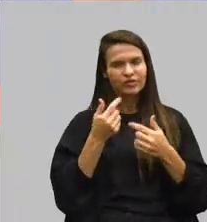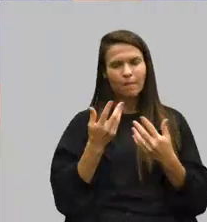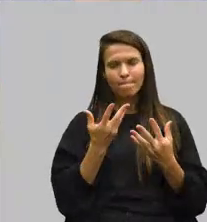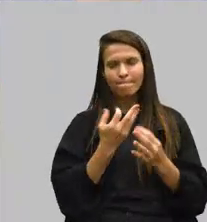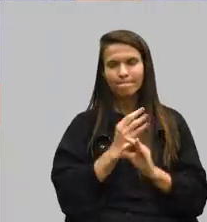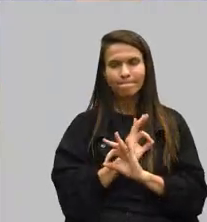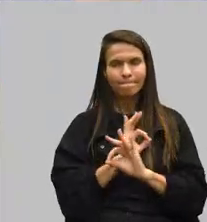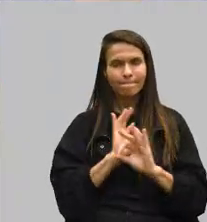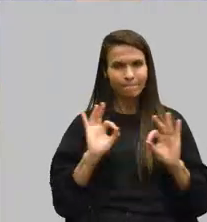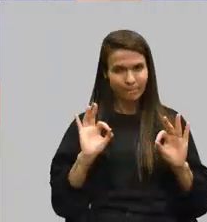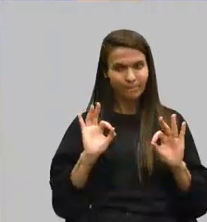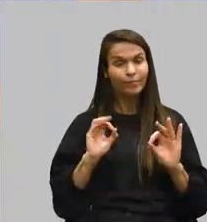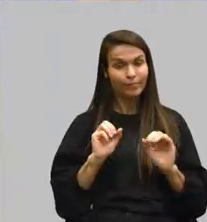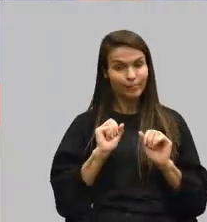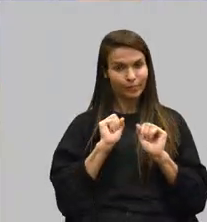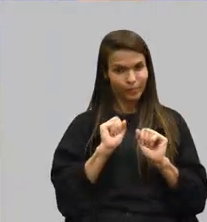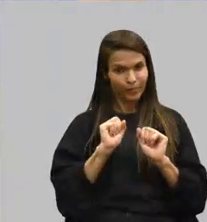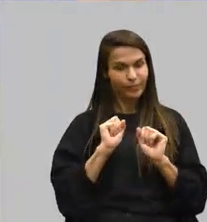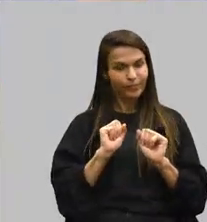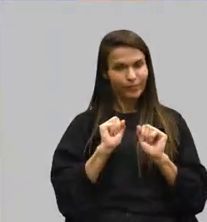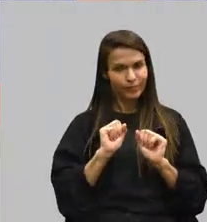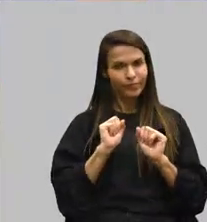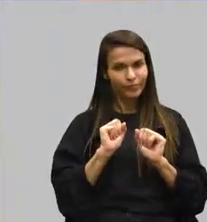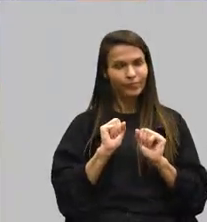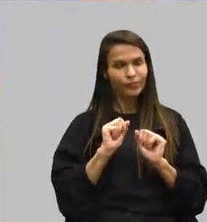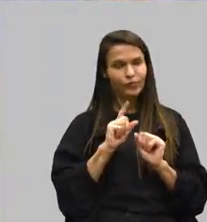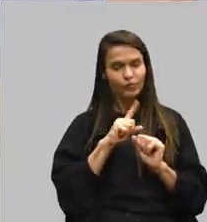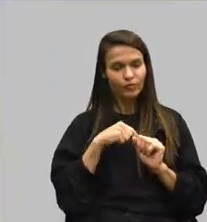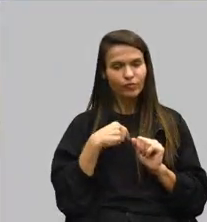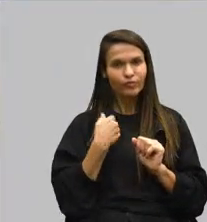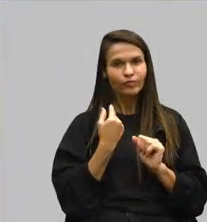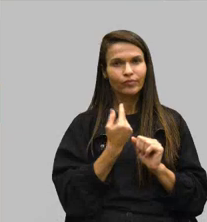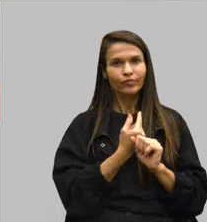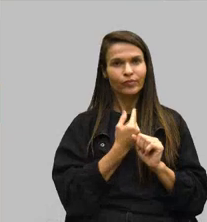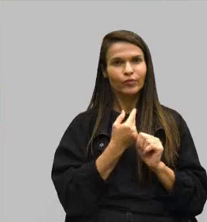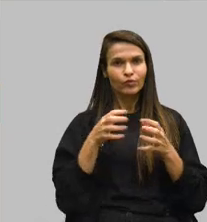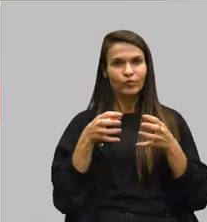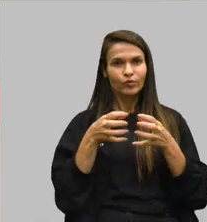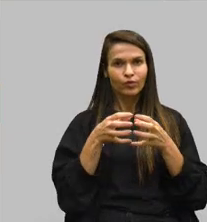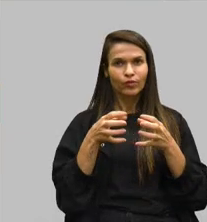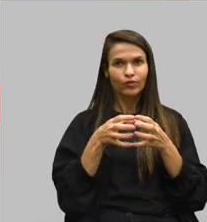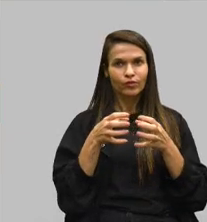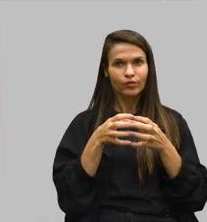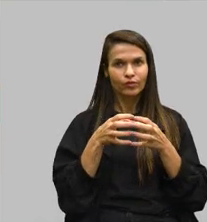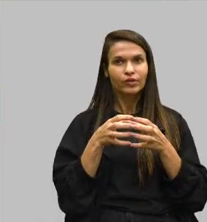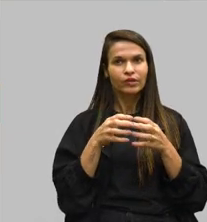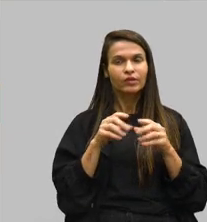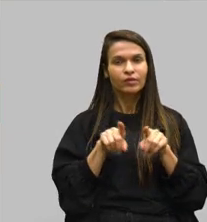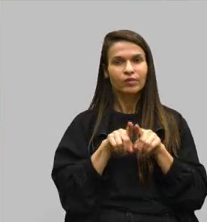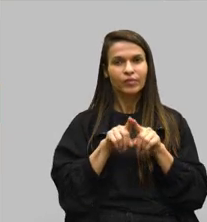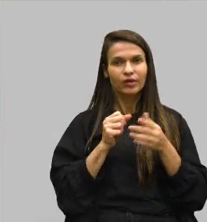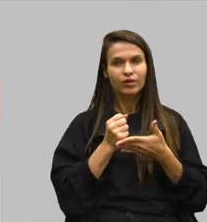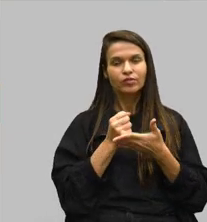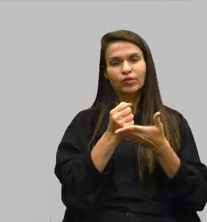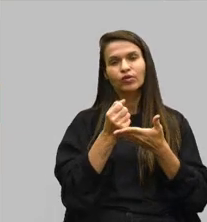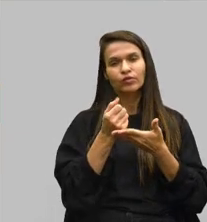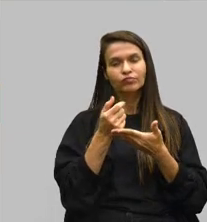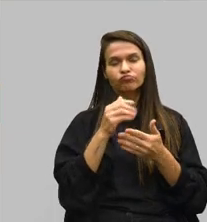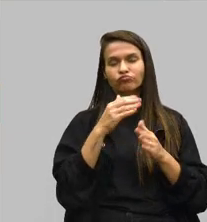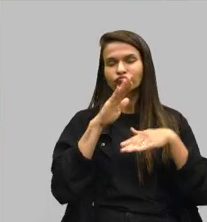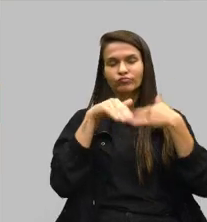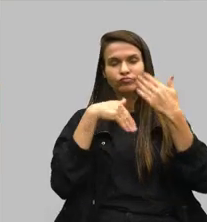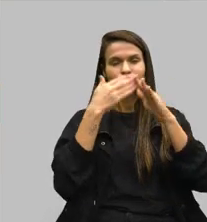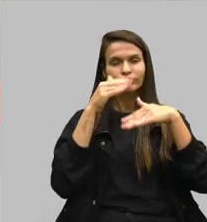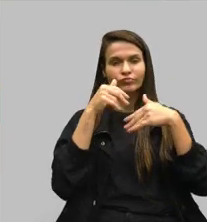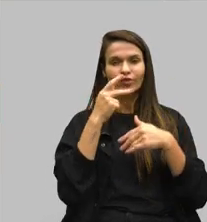e pode contar aqui com o nosso mandato e com a nossa ajuda para alavancar a sua secretaria,